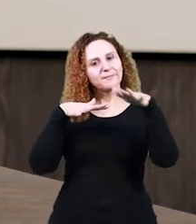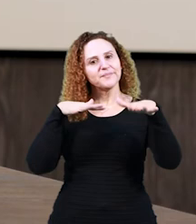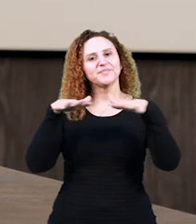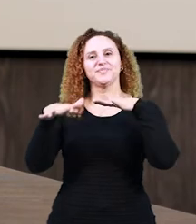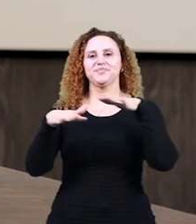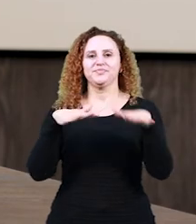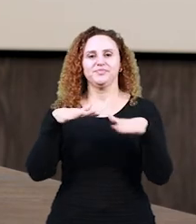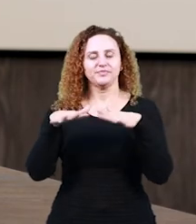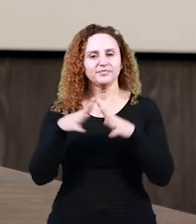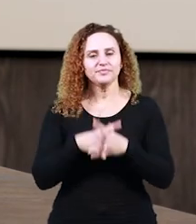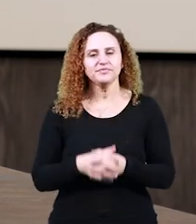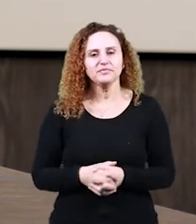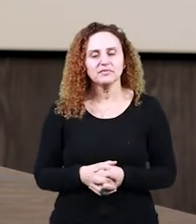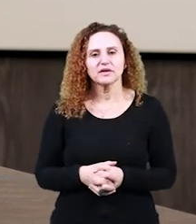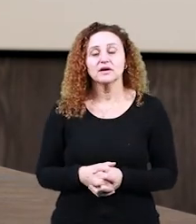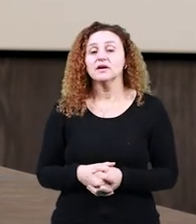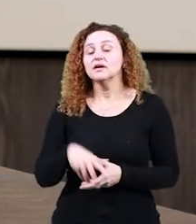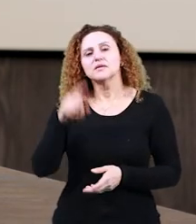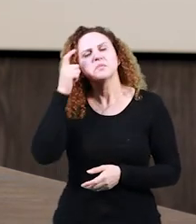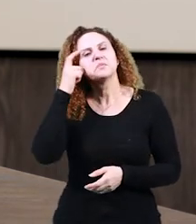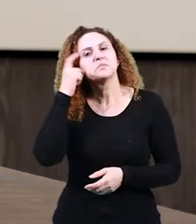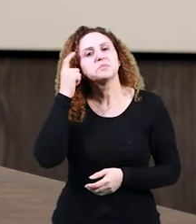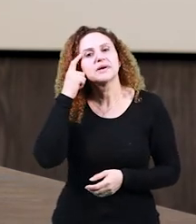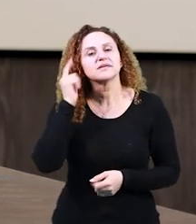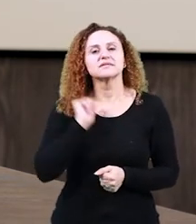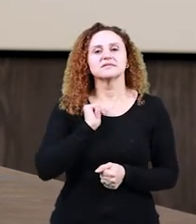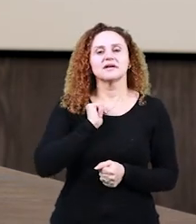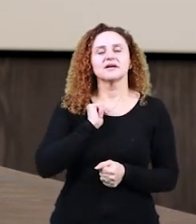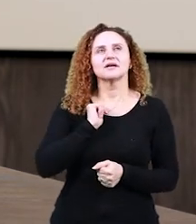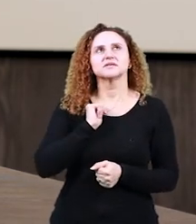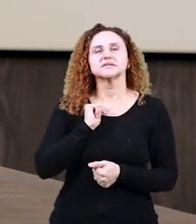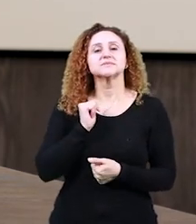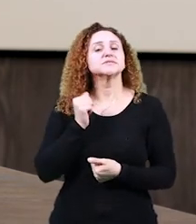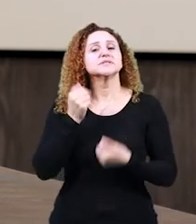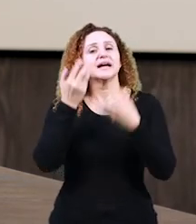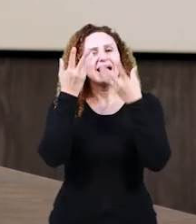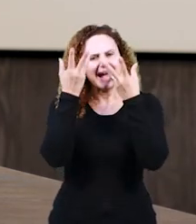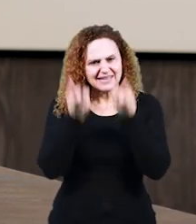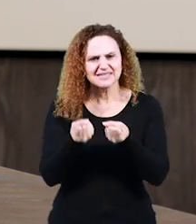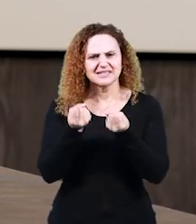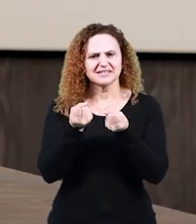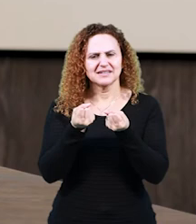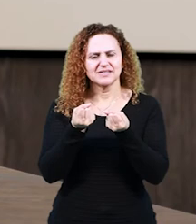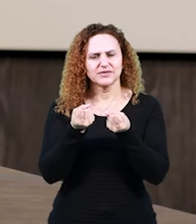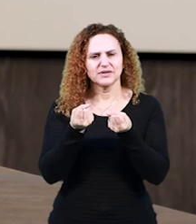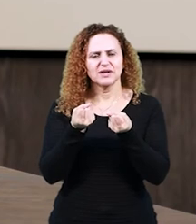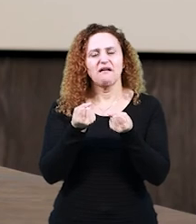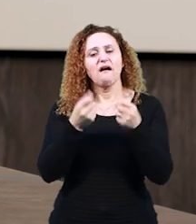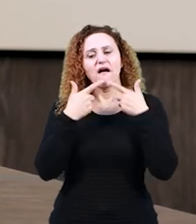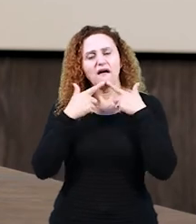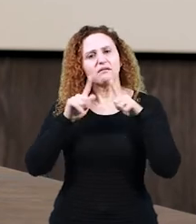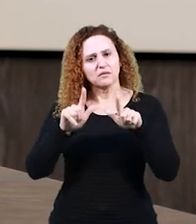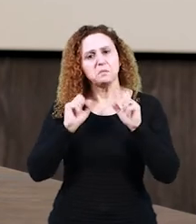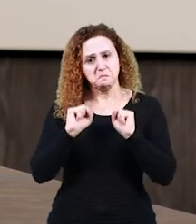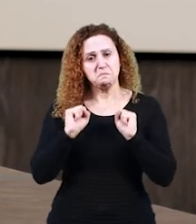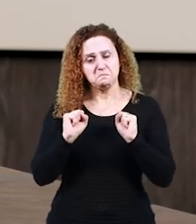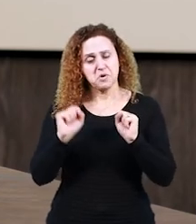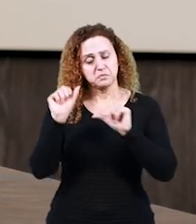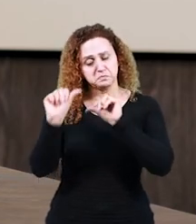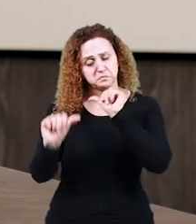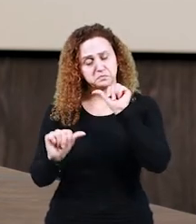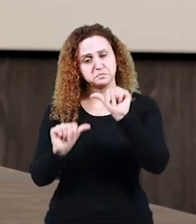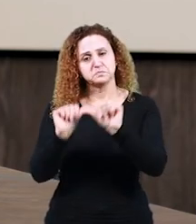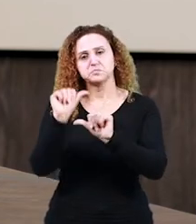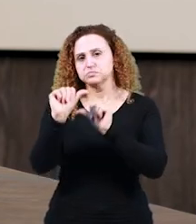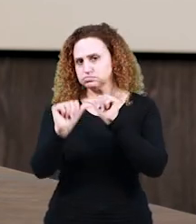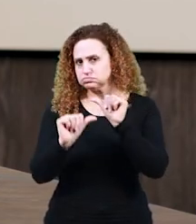estática, a gente está justamente aceitando que a língua pode haver